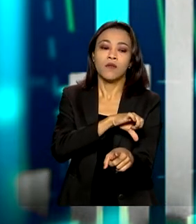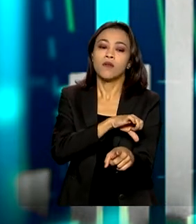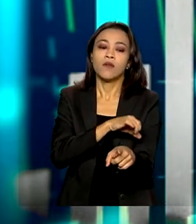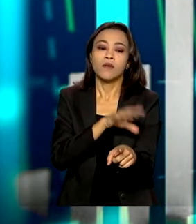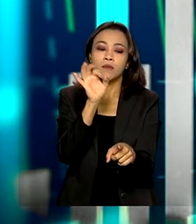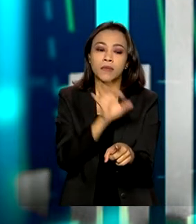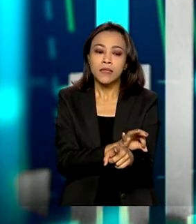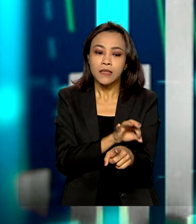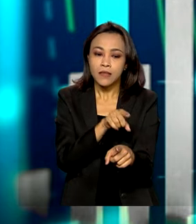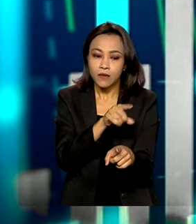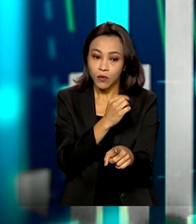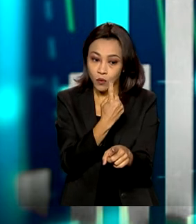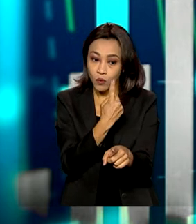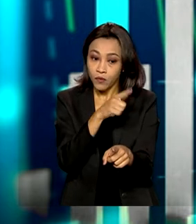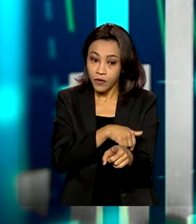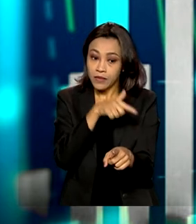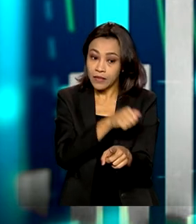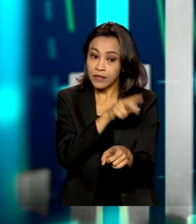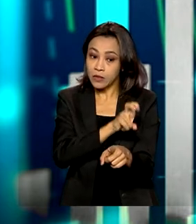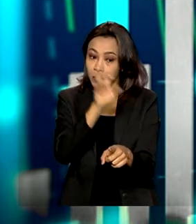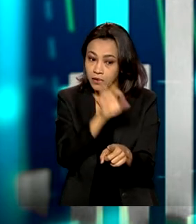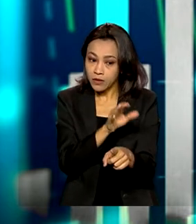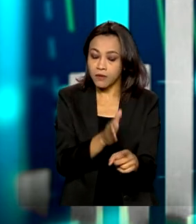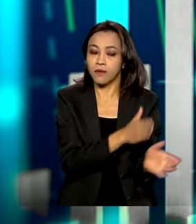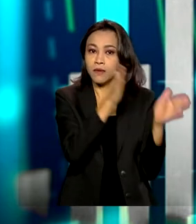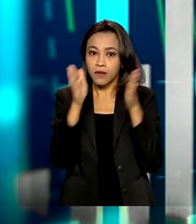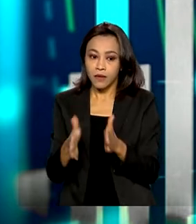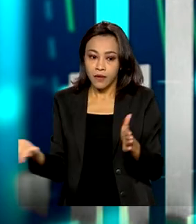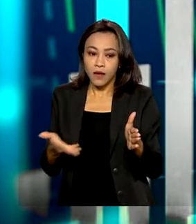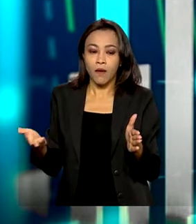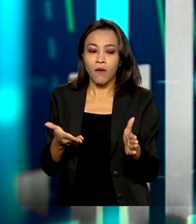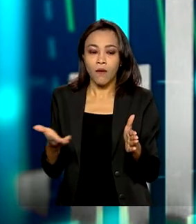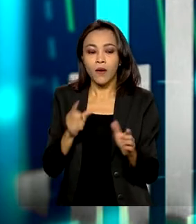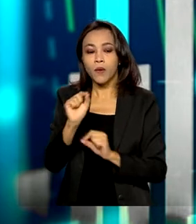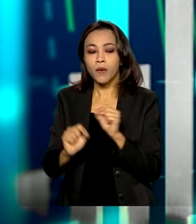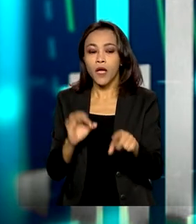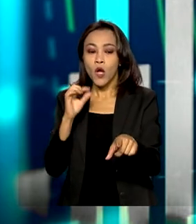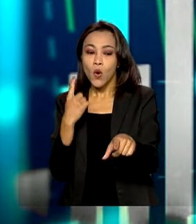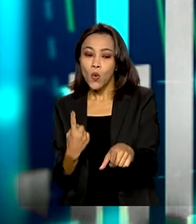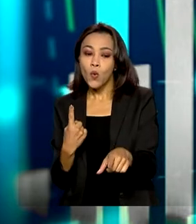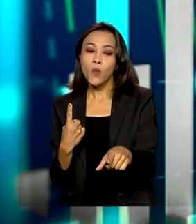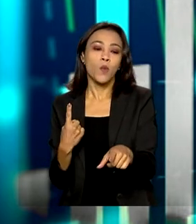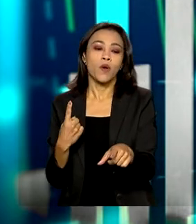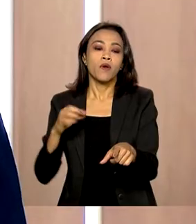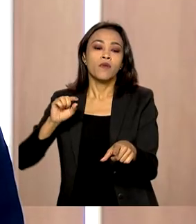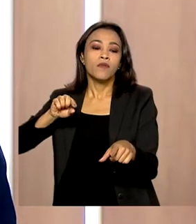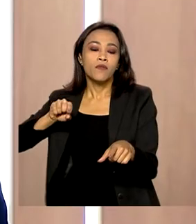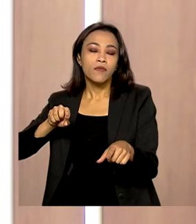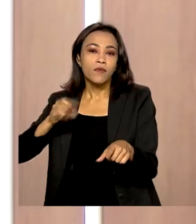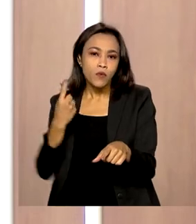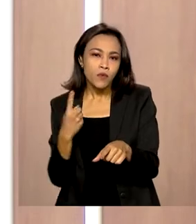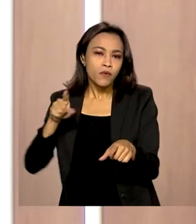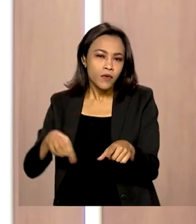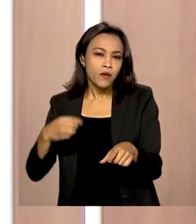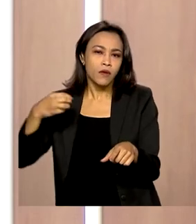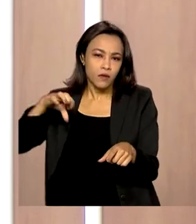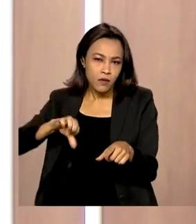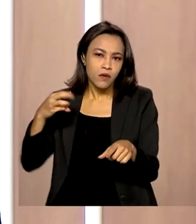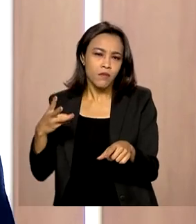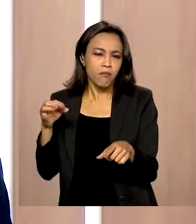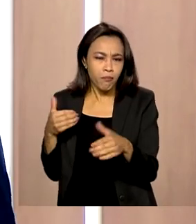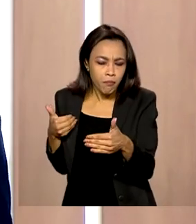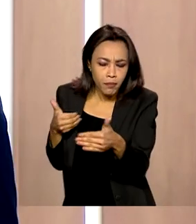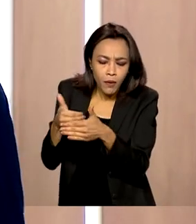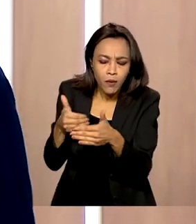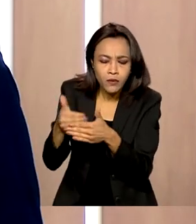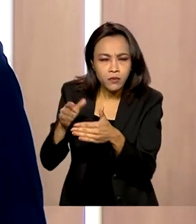no boletim FOCUS da semana passada e agora já está em torno de 1,93%, bastante próximo da expectativa do governo,